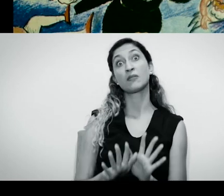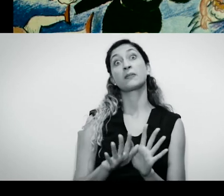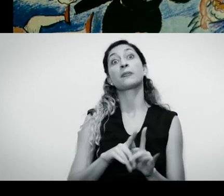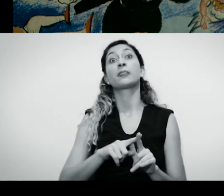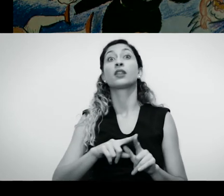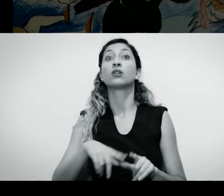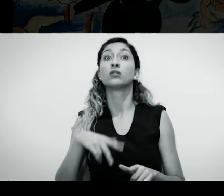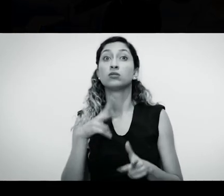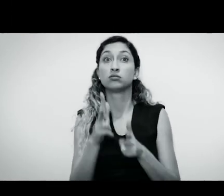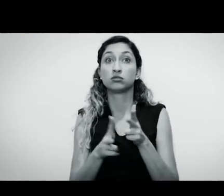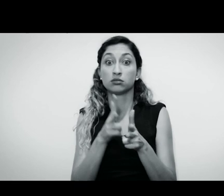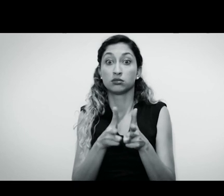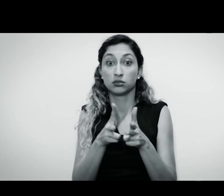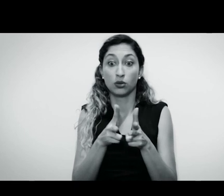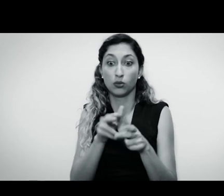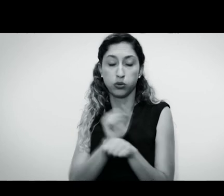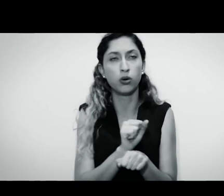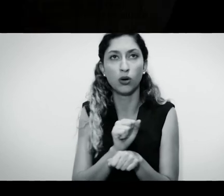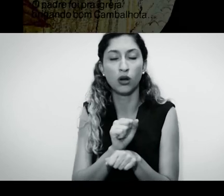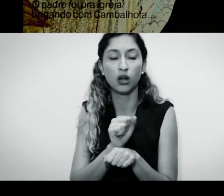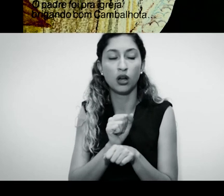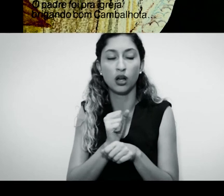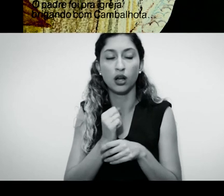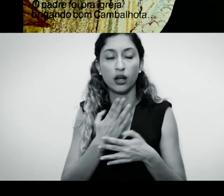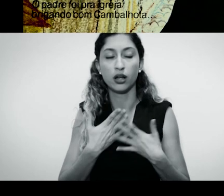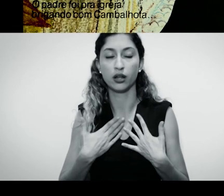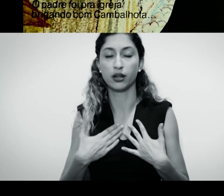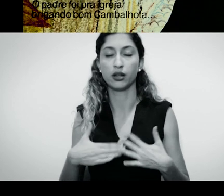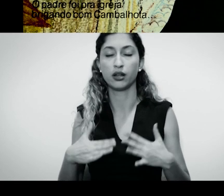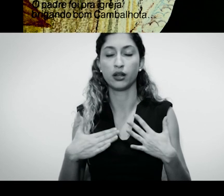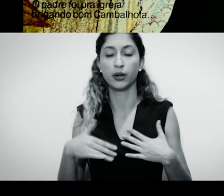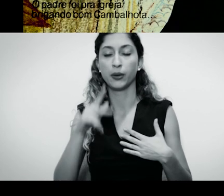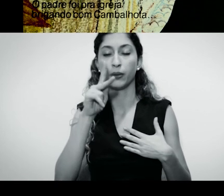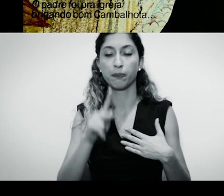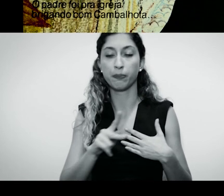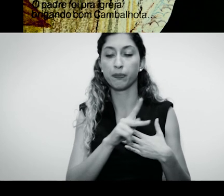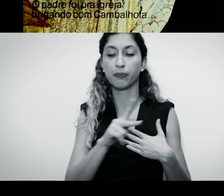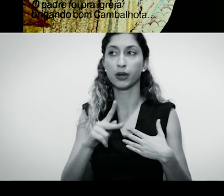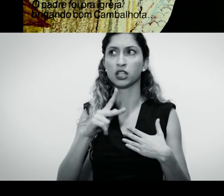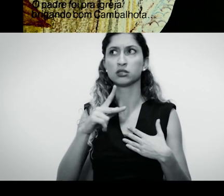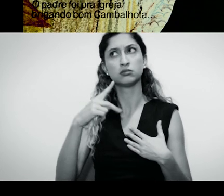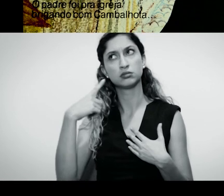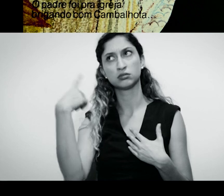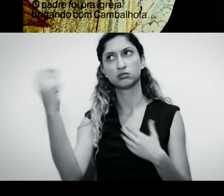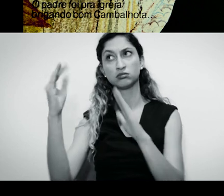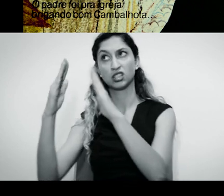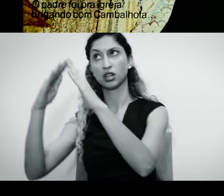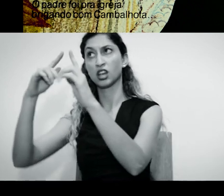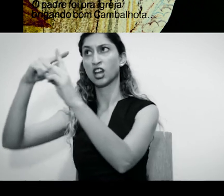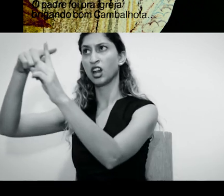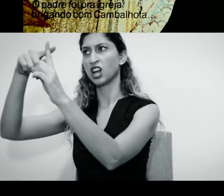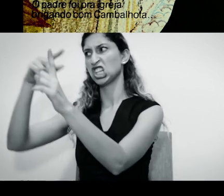O trem parou, aquietou. O padre foi para a igreja, brigando com o cambalhota.